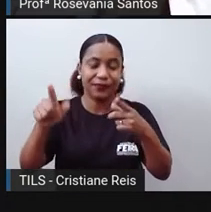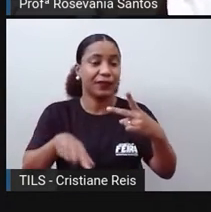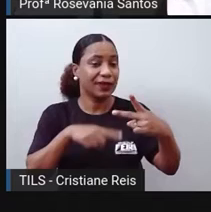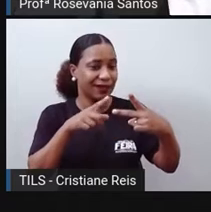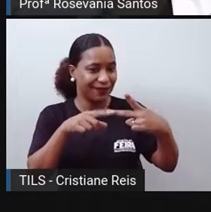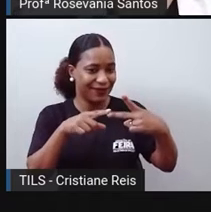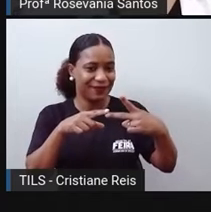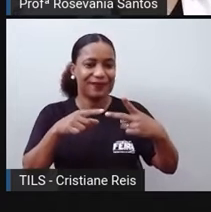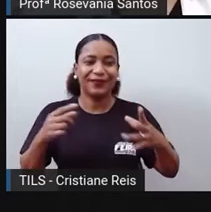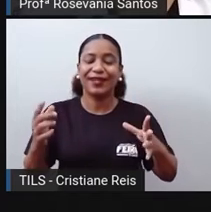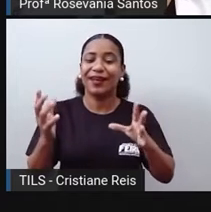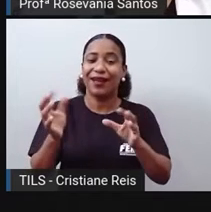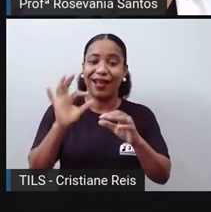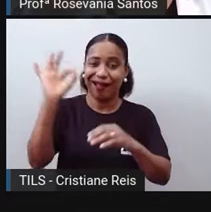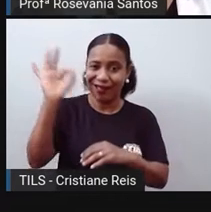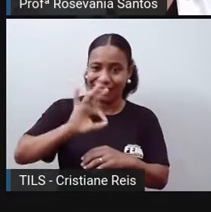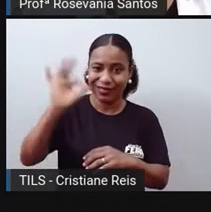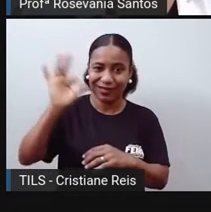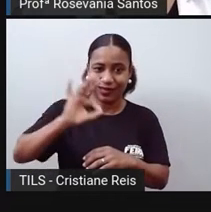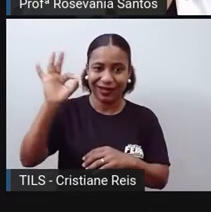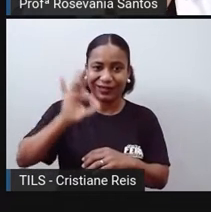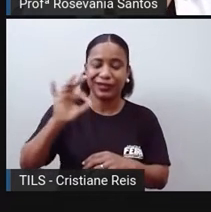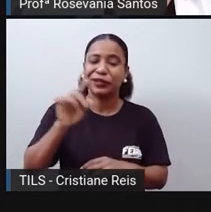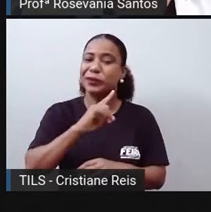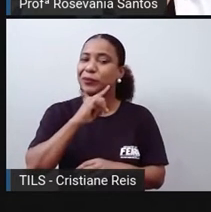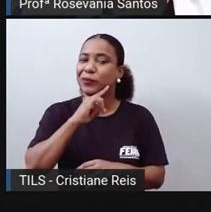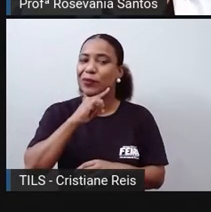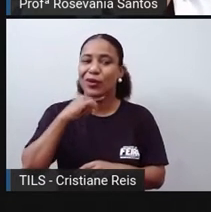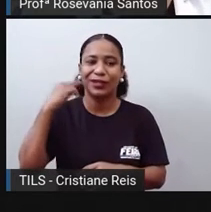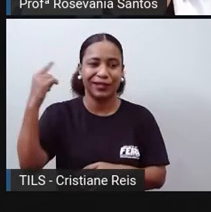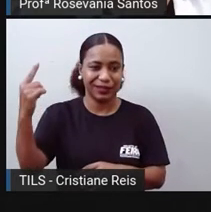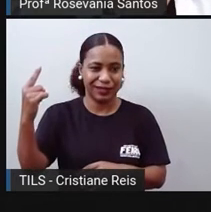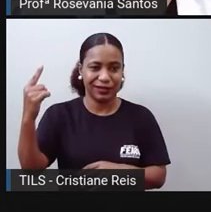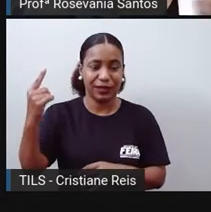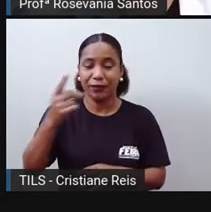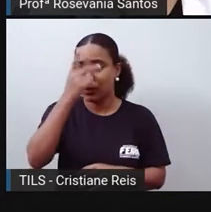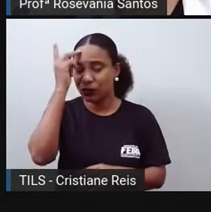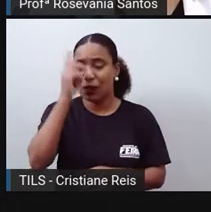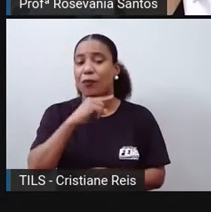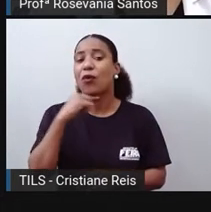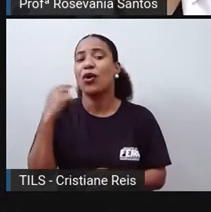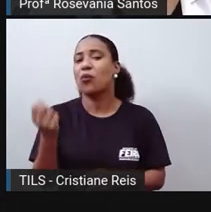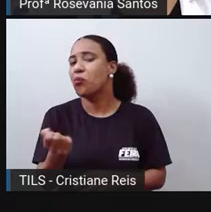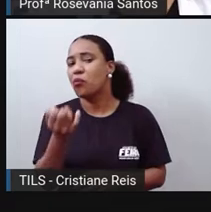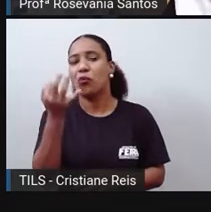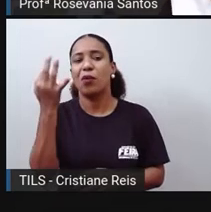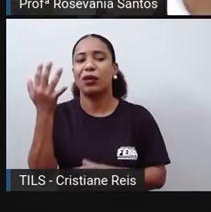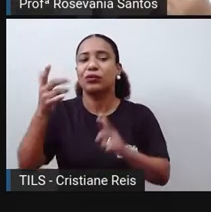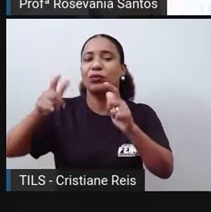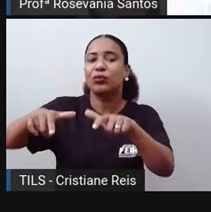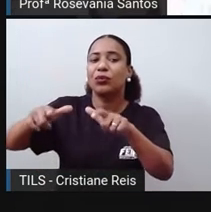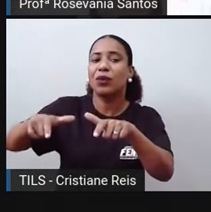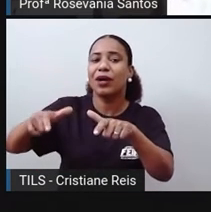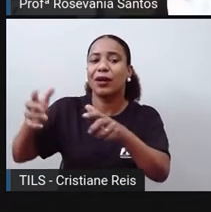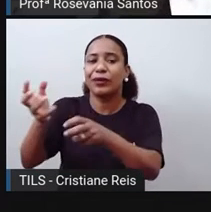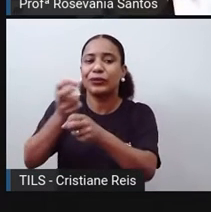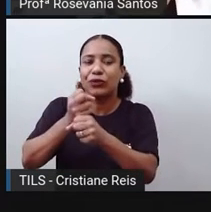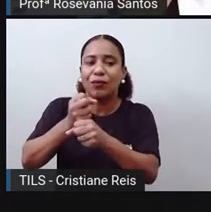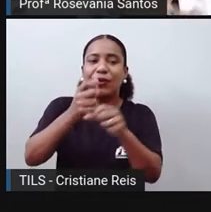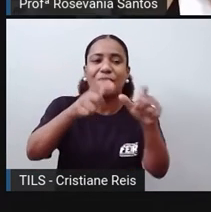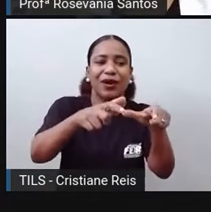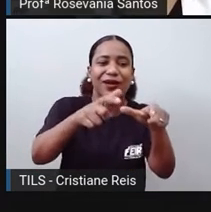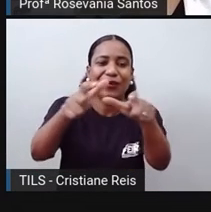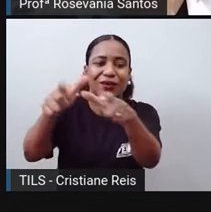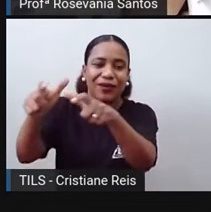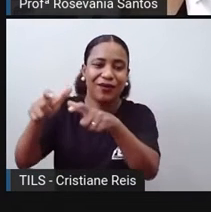Só que aqui agora são as pessoas que vieram a óbito, as pessoas que morreram em um determinado local, em um determinado ano,